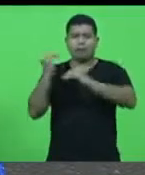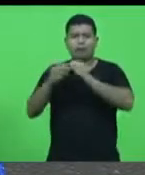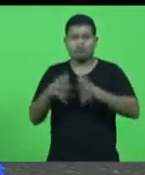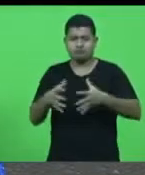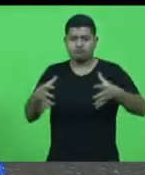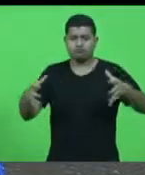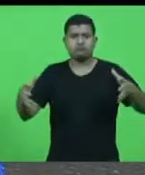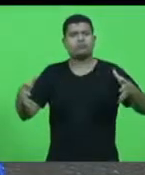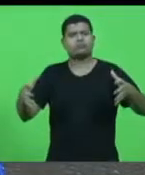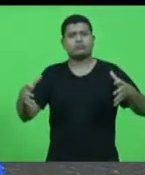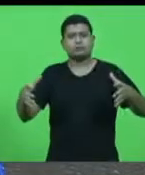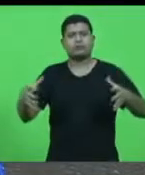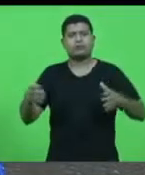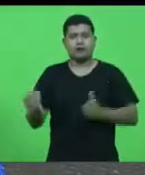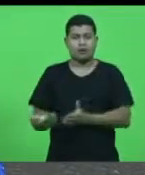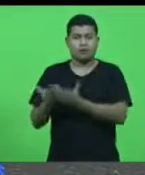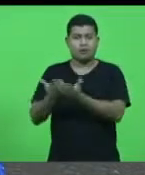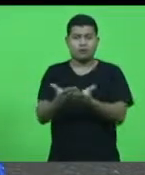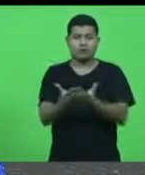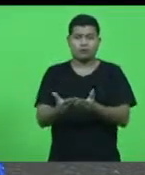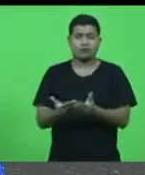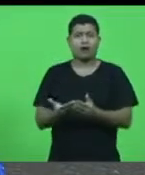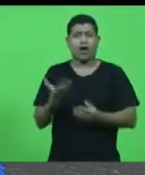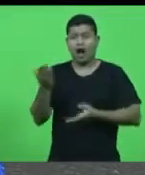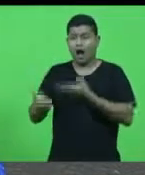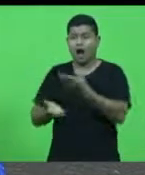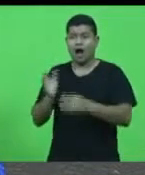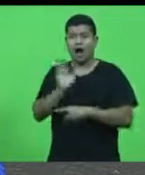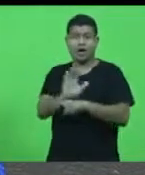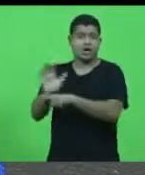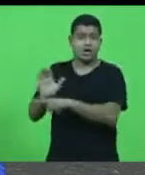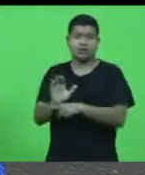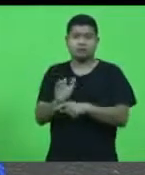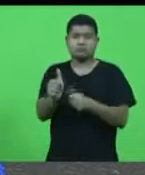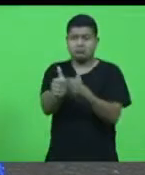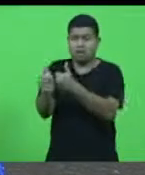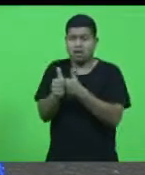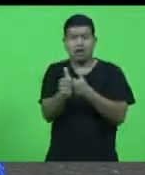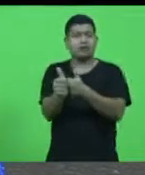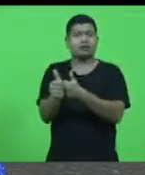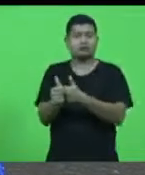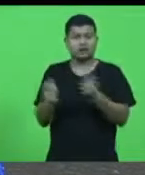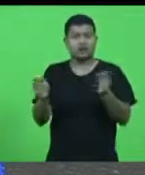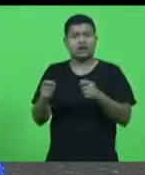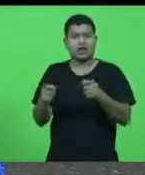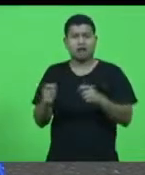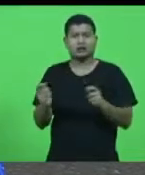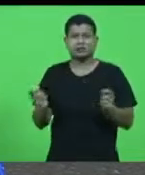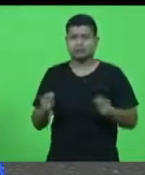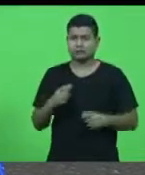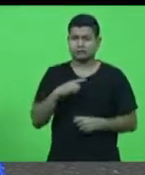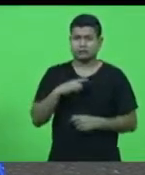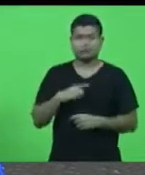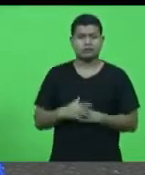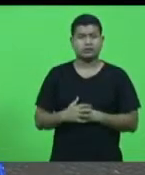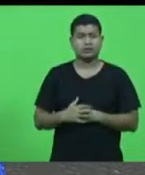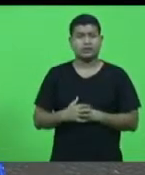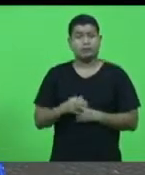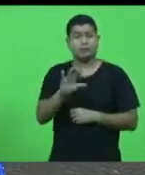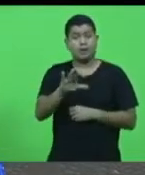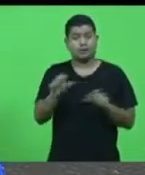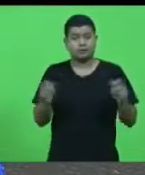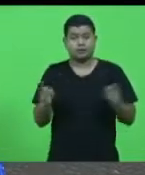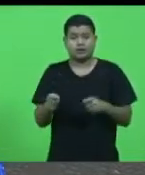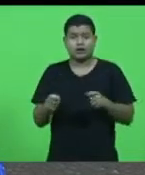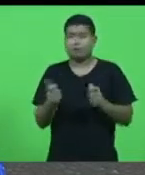atender outros Estados e já atende, mas pode atender